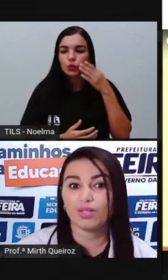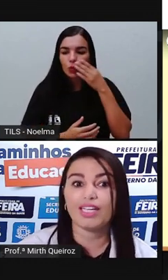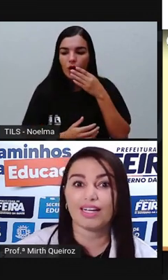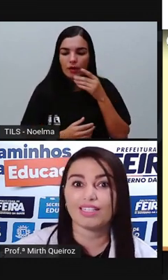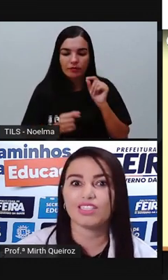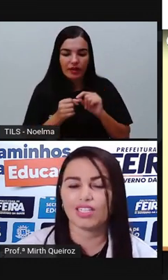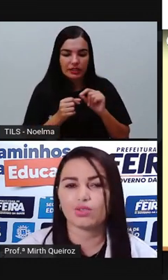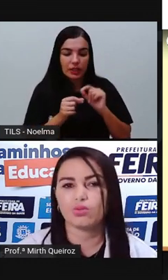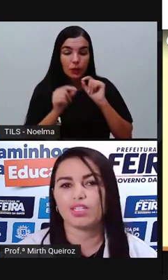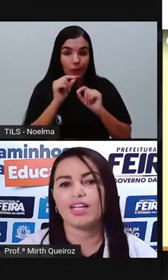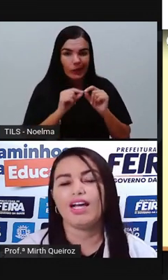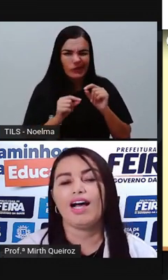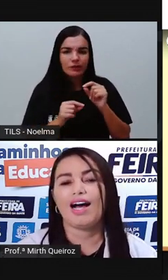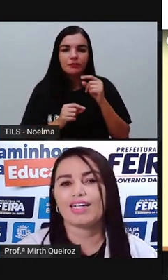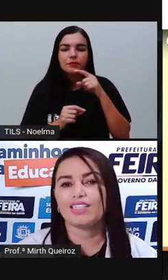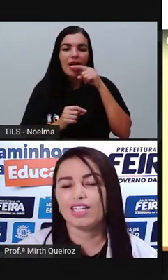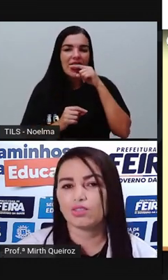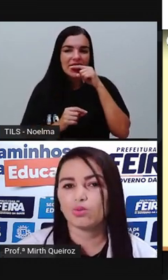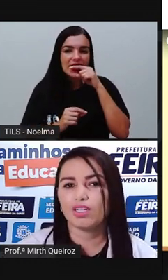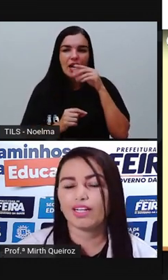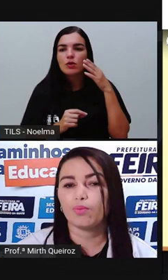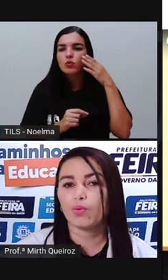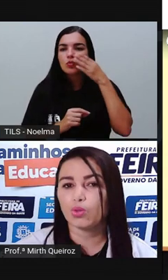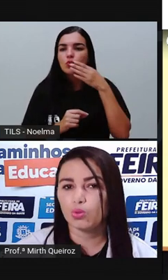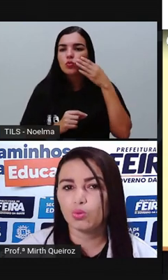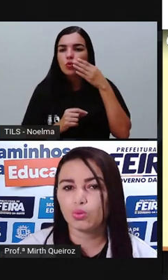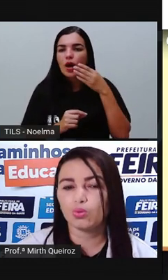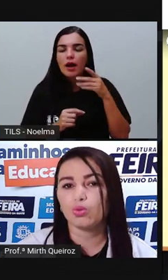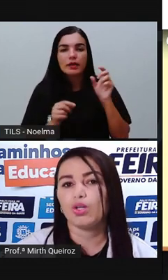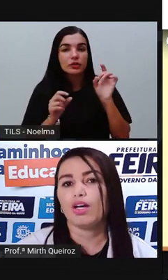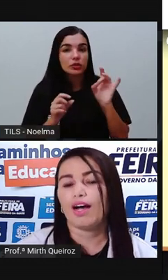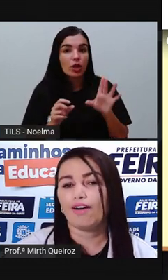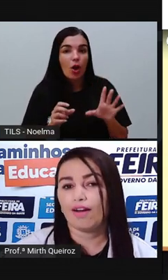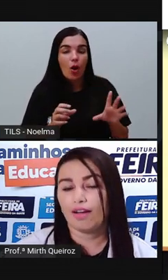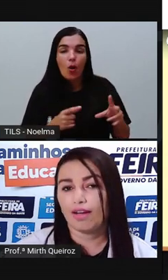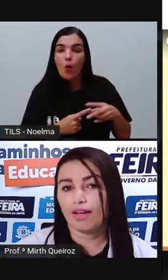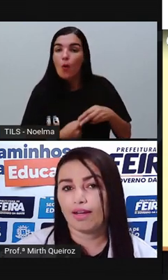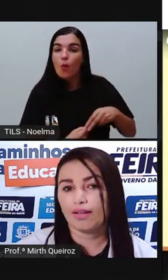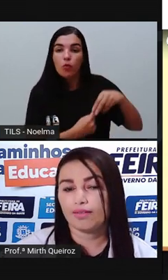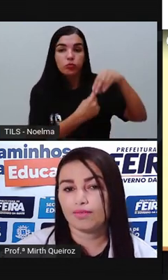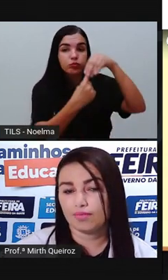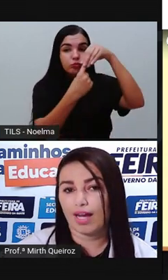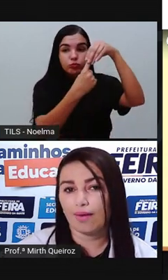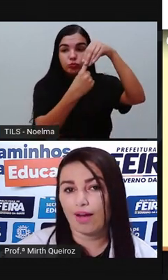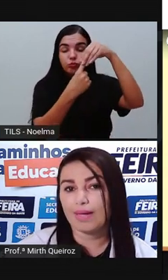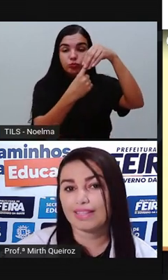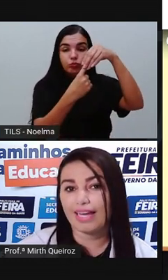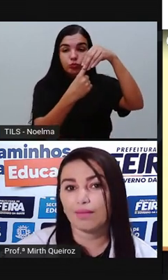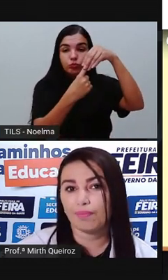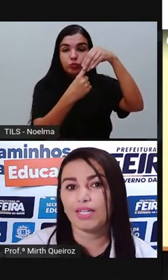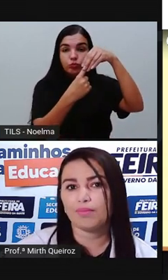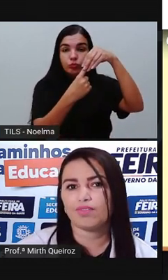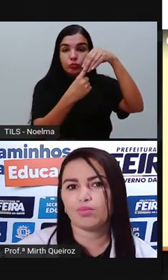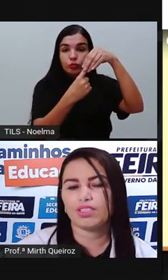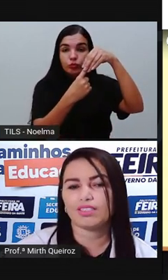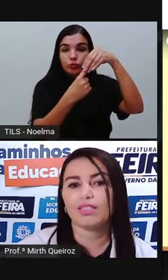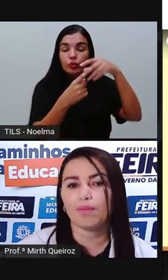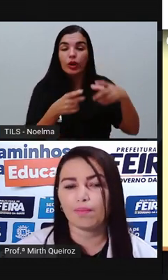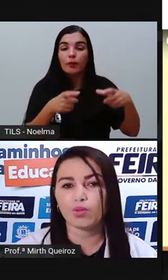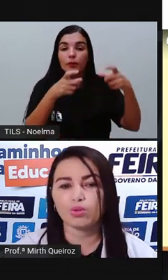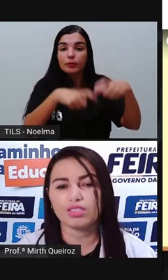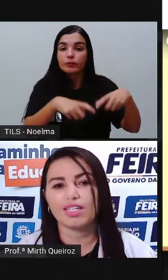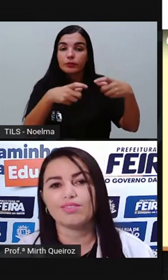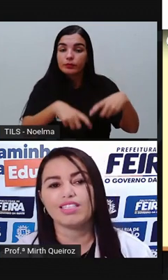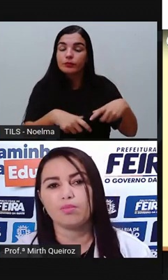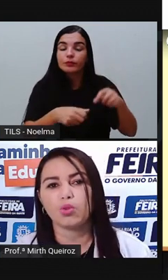utilizando aí a cana-de-açúcar. A cana-de-açúcar, ele era o produto... A matéria-prima, vamos dizer assim,